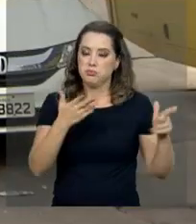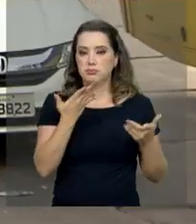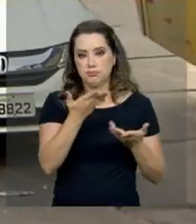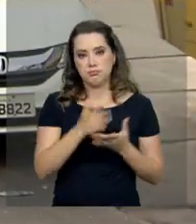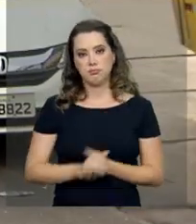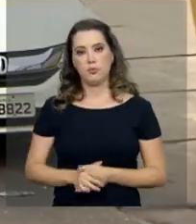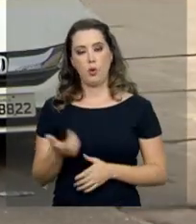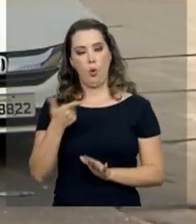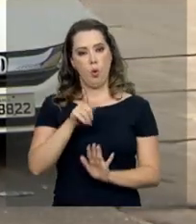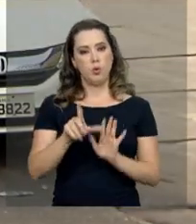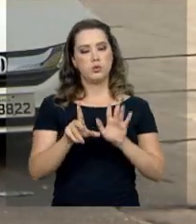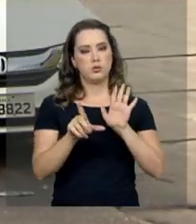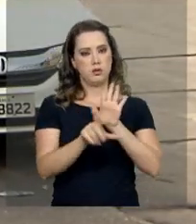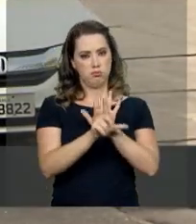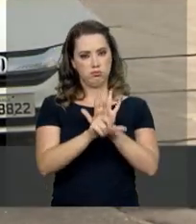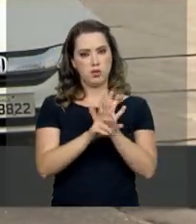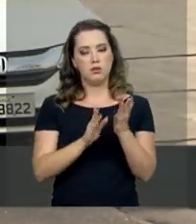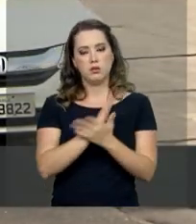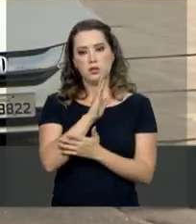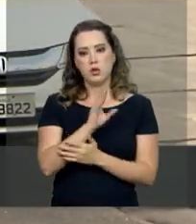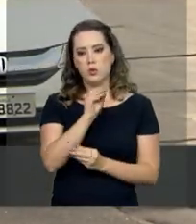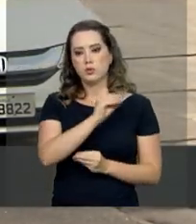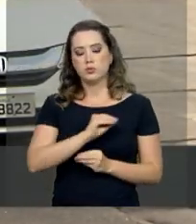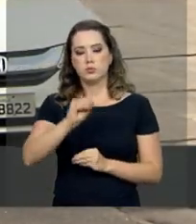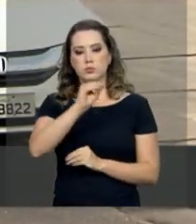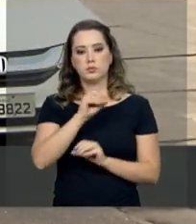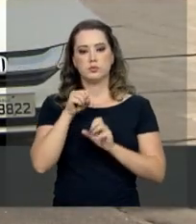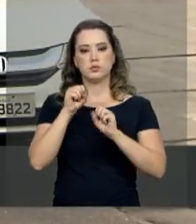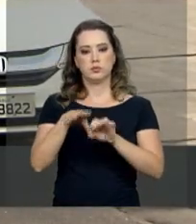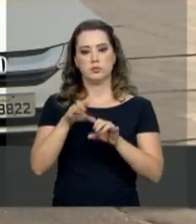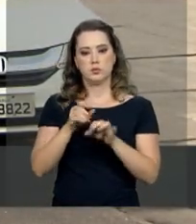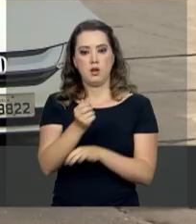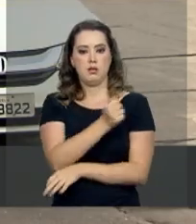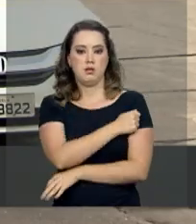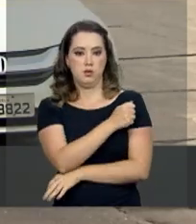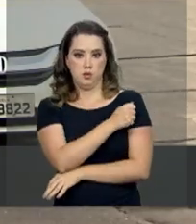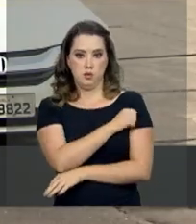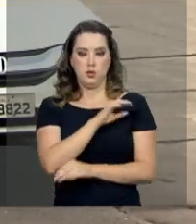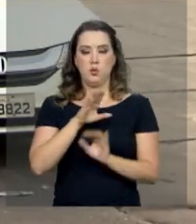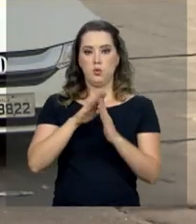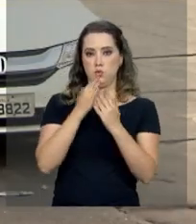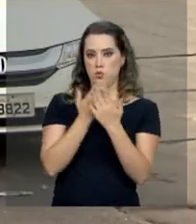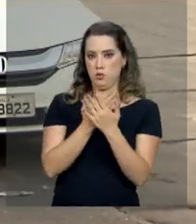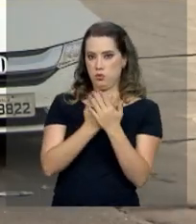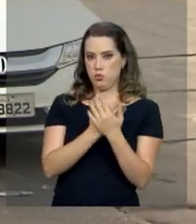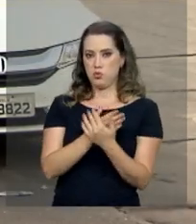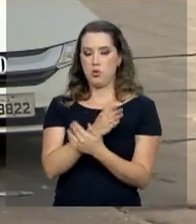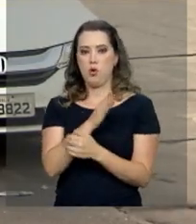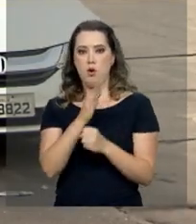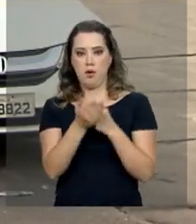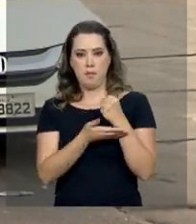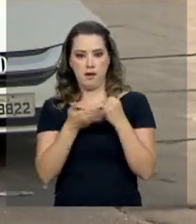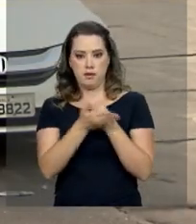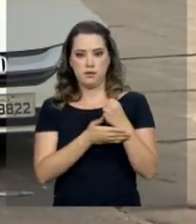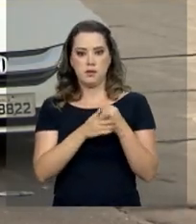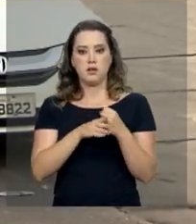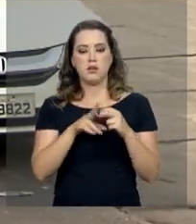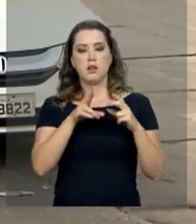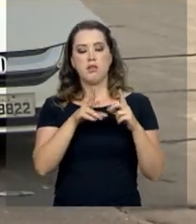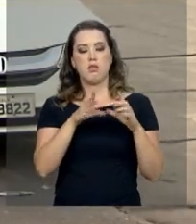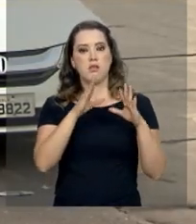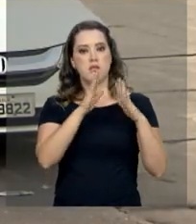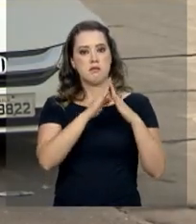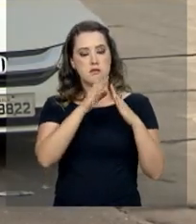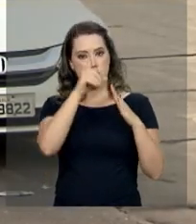Outro texto sancionado assegura atendimento educacional a aluno da educação básica que estiver internado para tratamento de